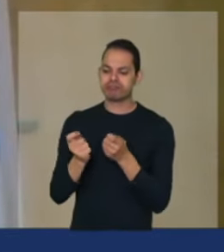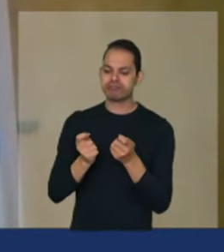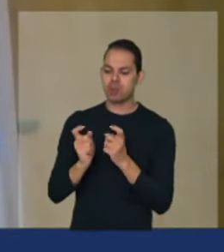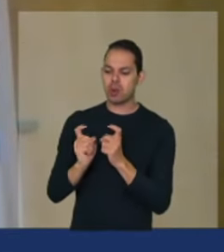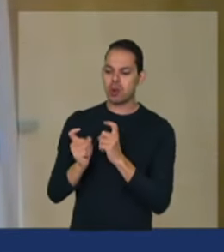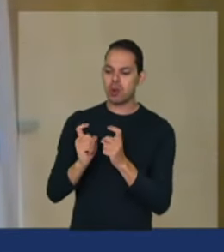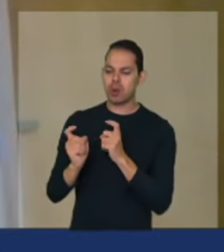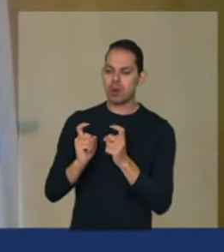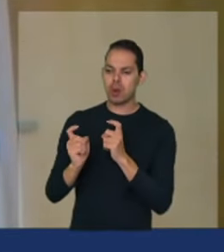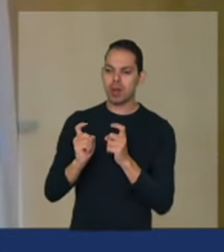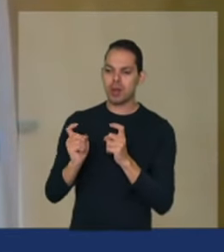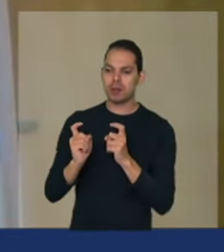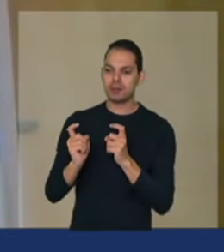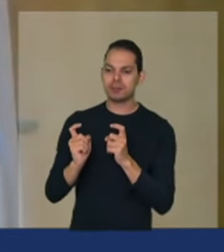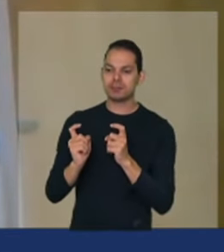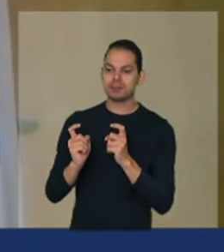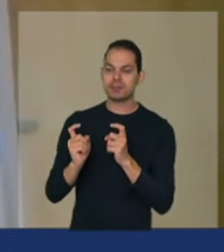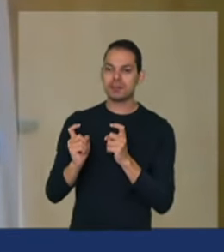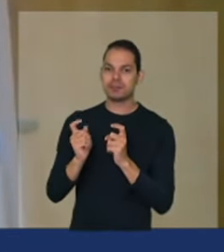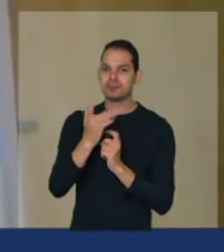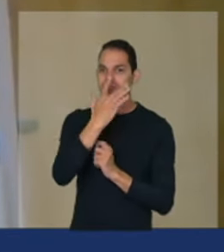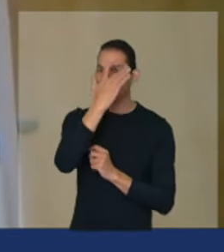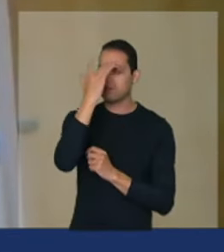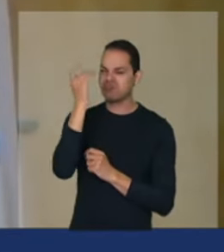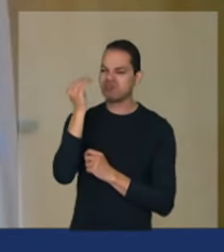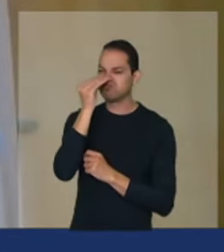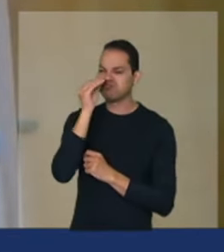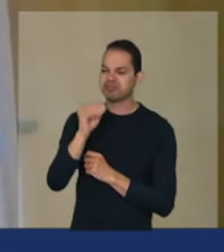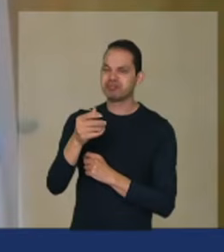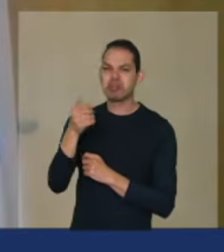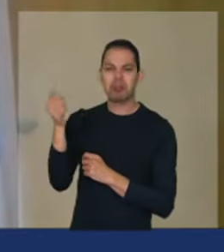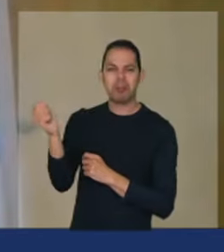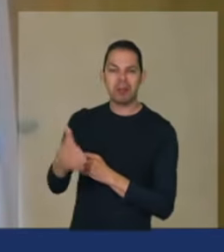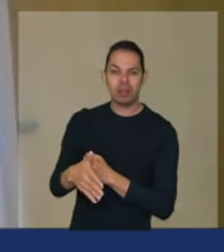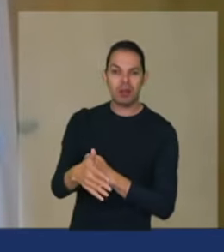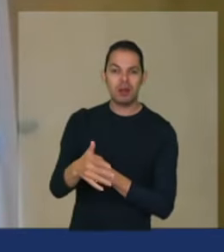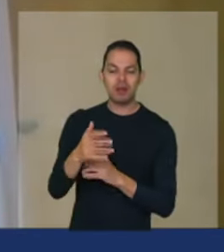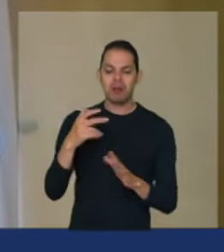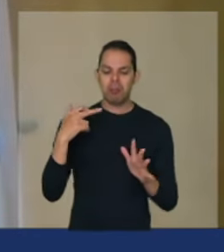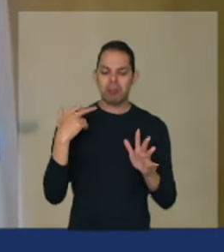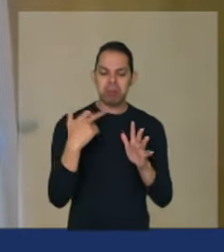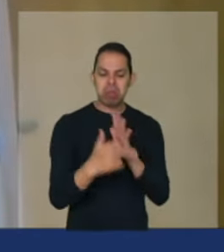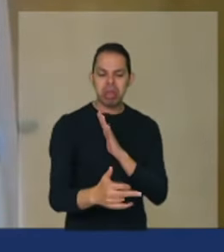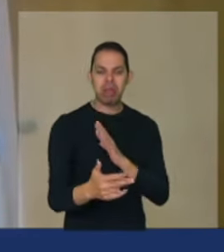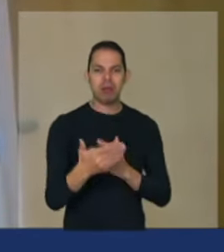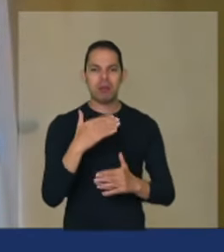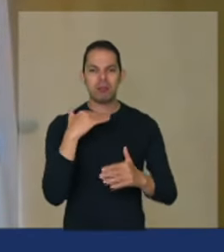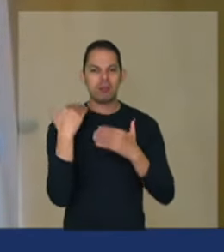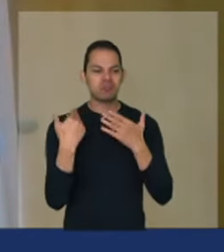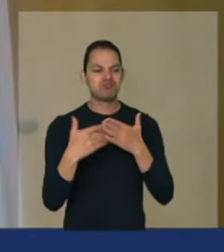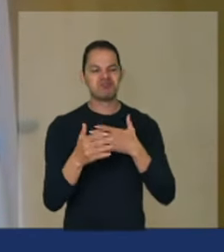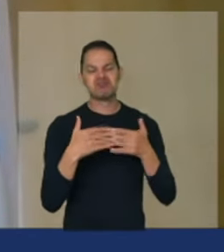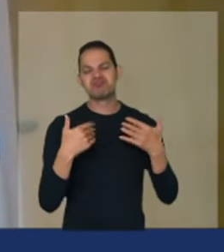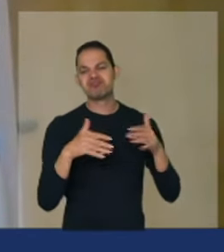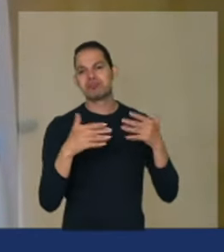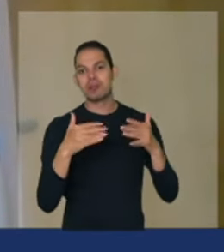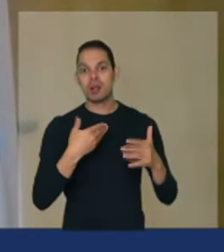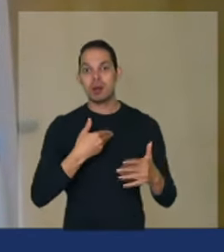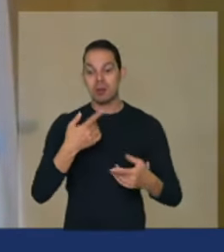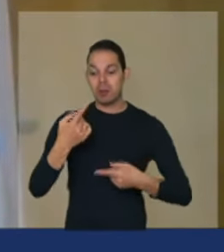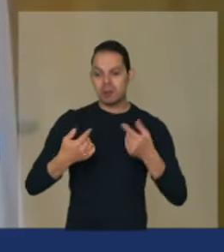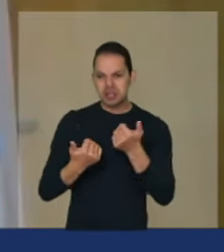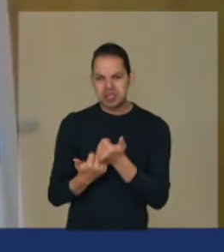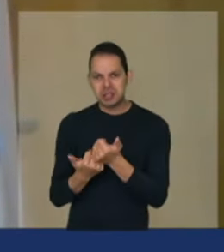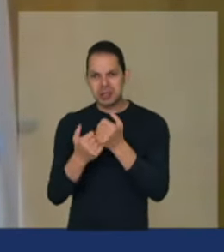déspota por alguém que é mensageiro da morte e que jamais vai ter uma política de apoio à agricultura